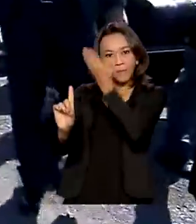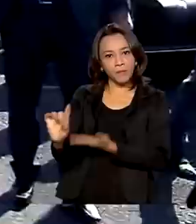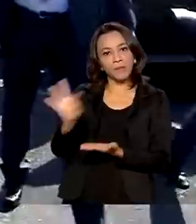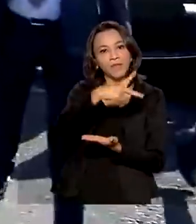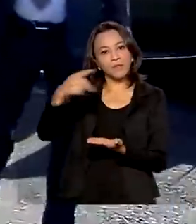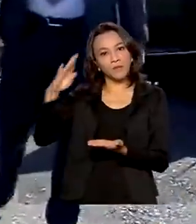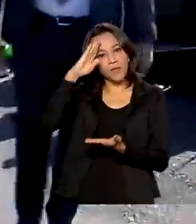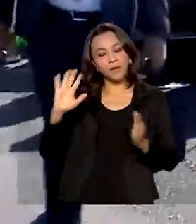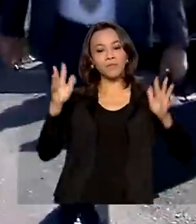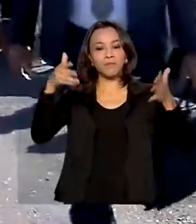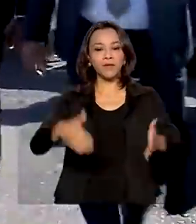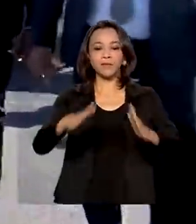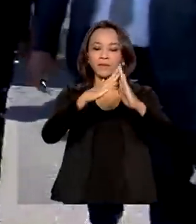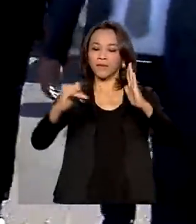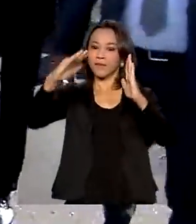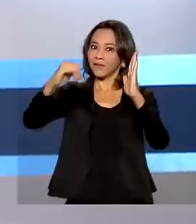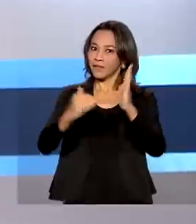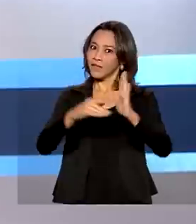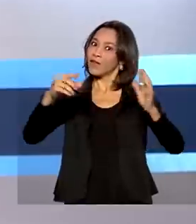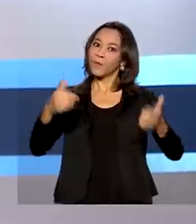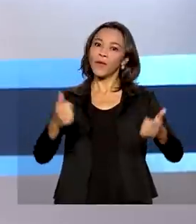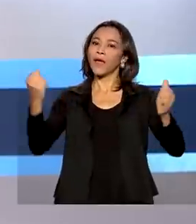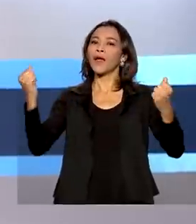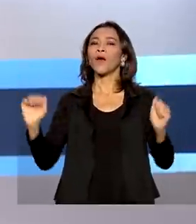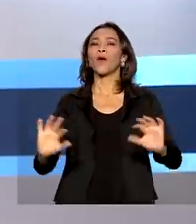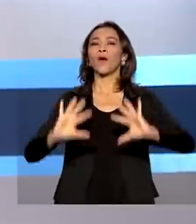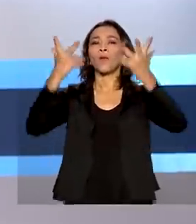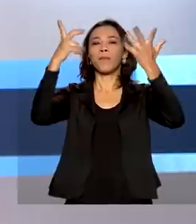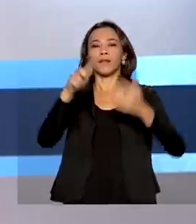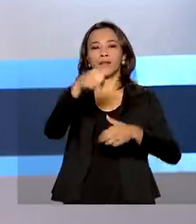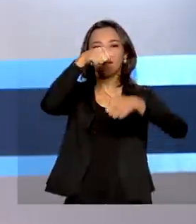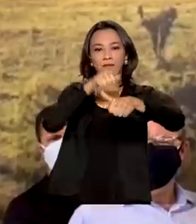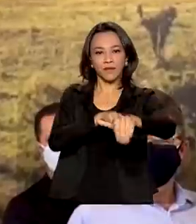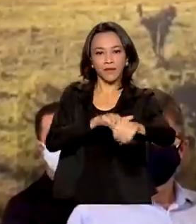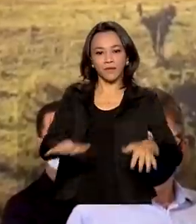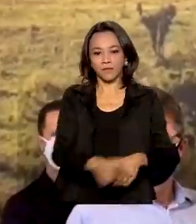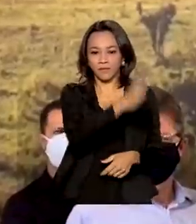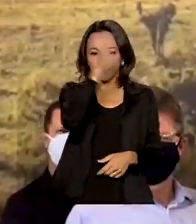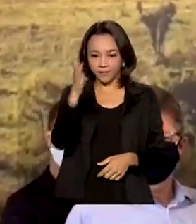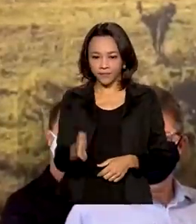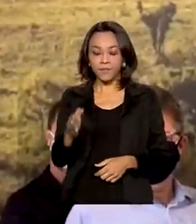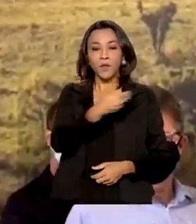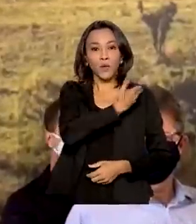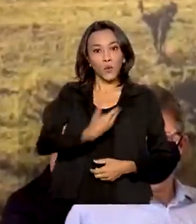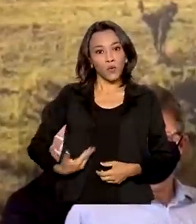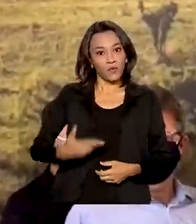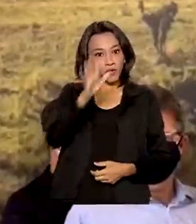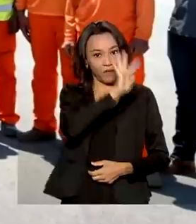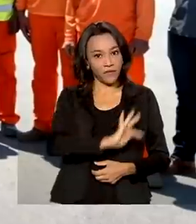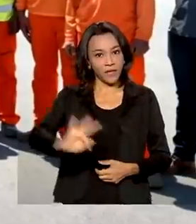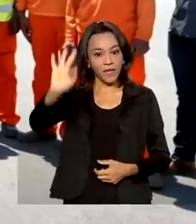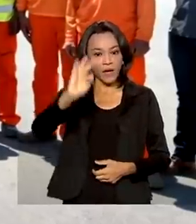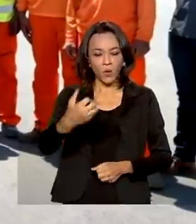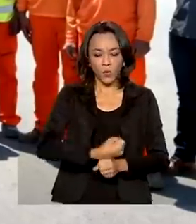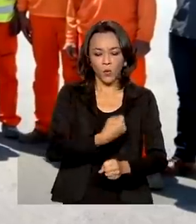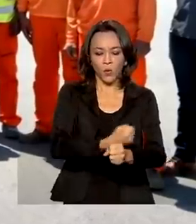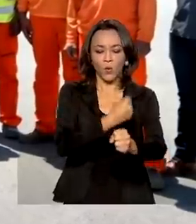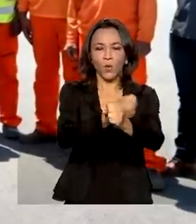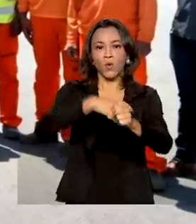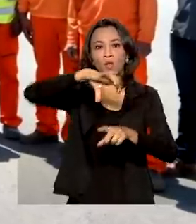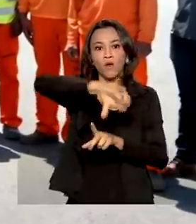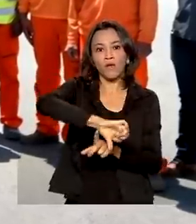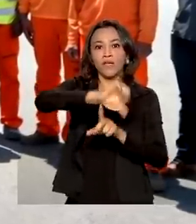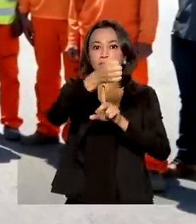da Alvorada, que marcou o 7 de setembro. Infraestrutura. O governo federal entrega 96 quilômetros de